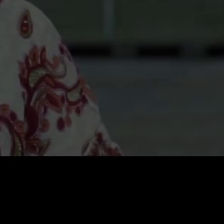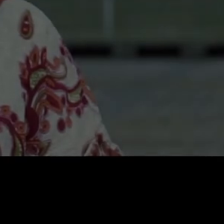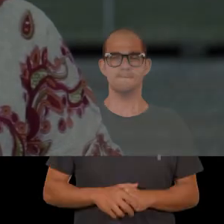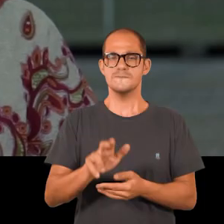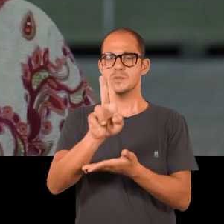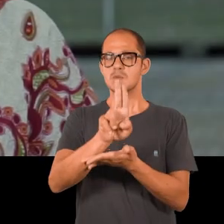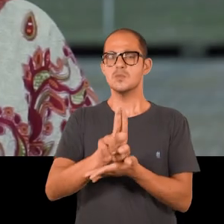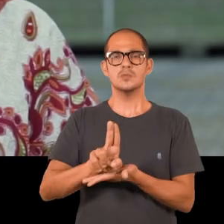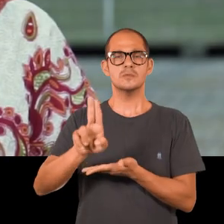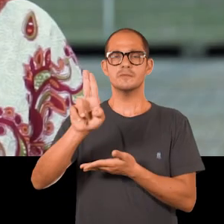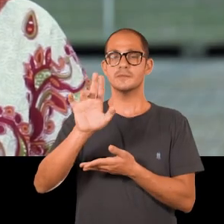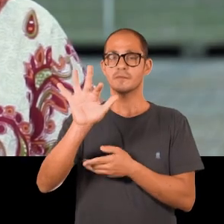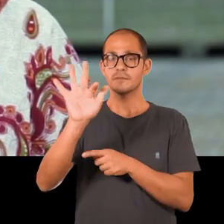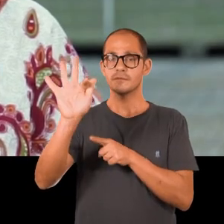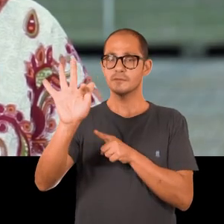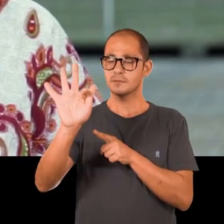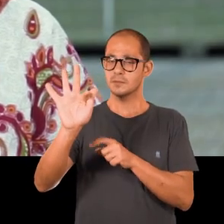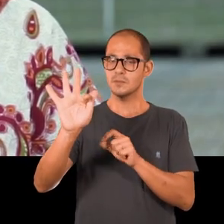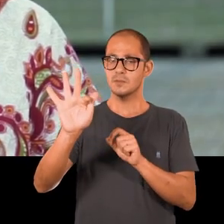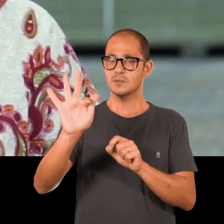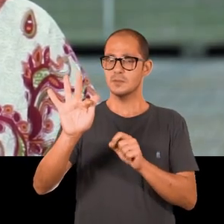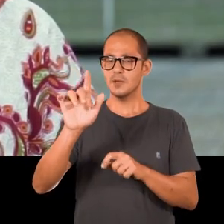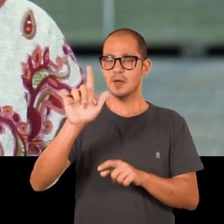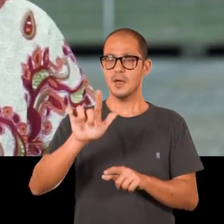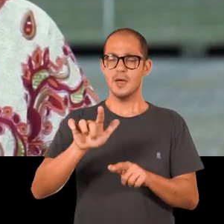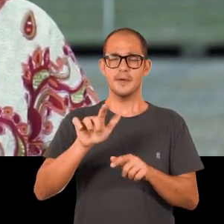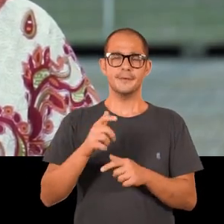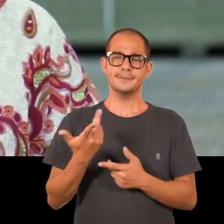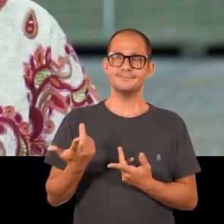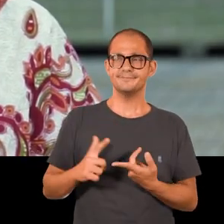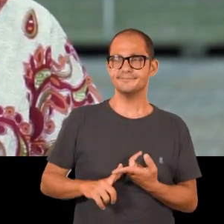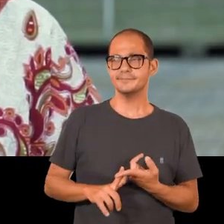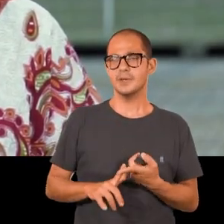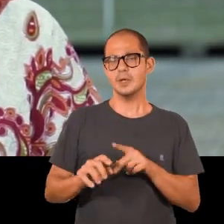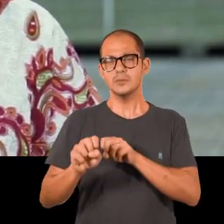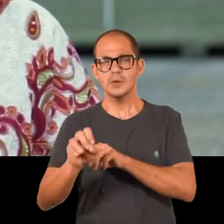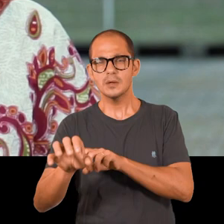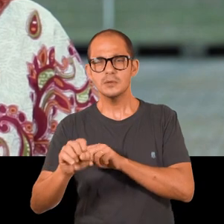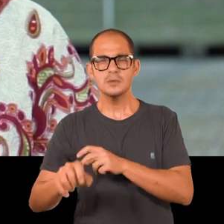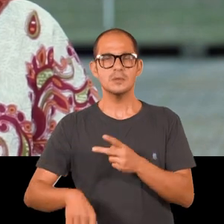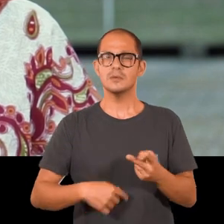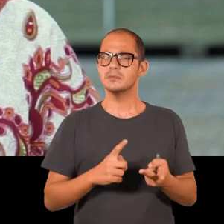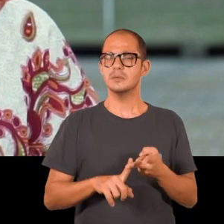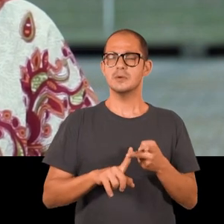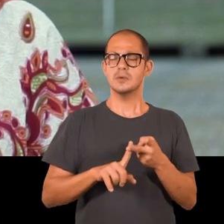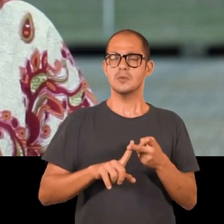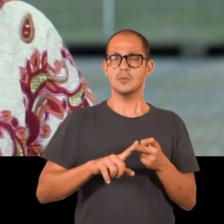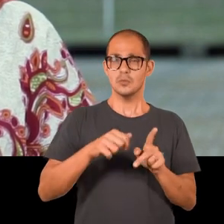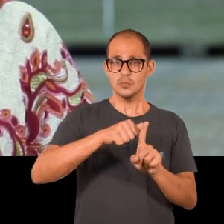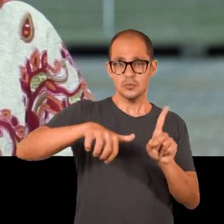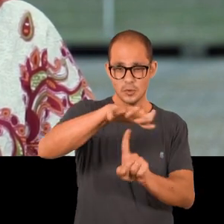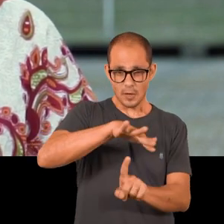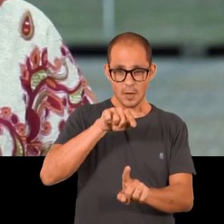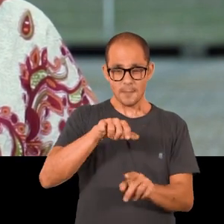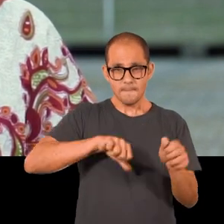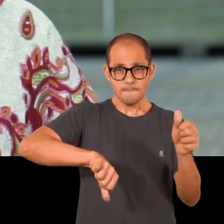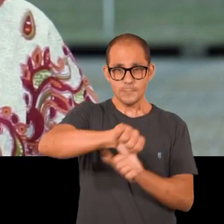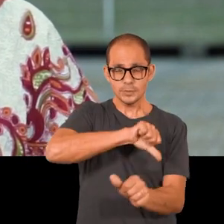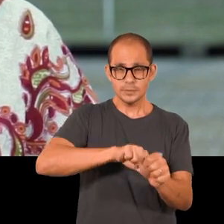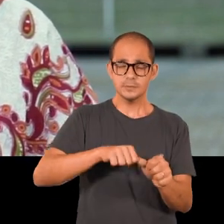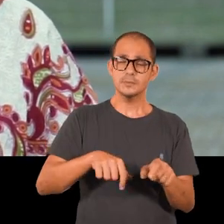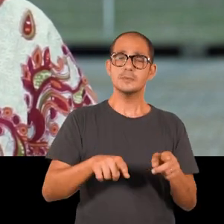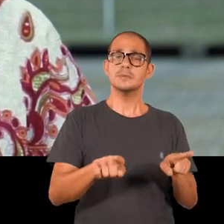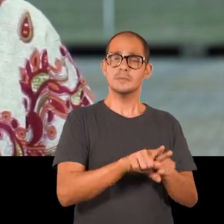A Universidade Federal é um veículo de educação, de transformação social, de